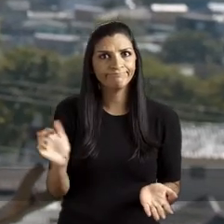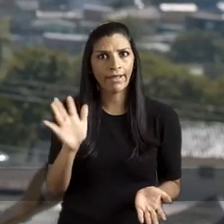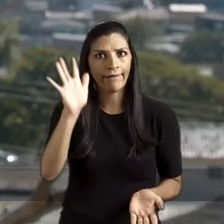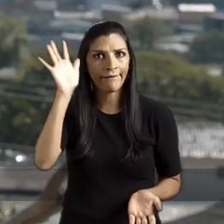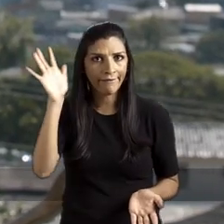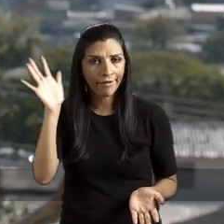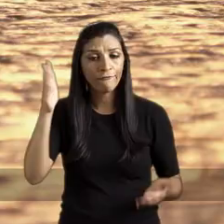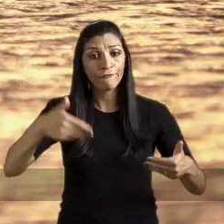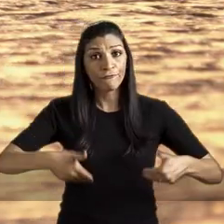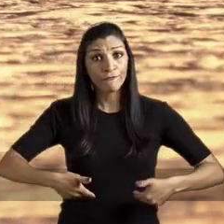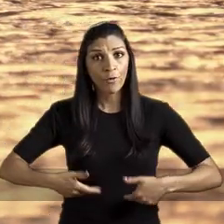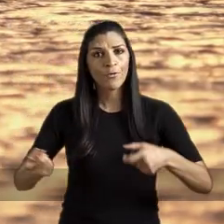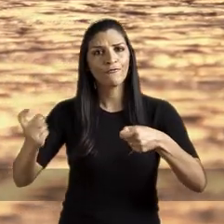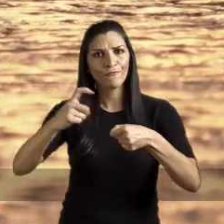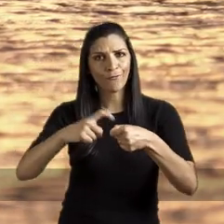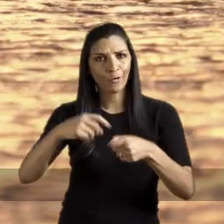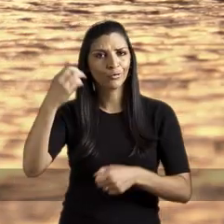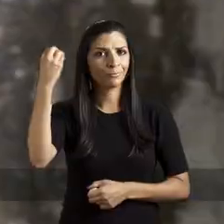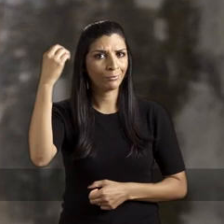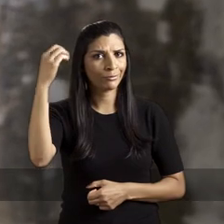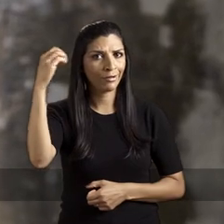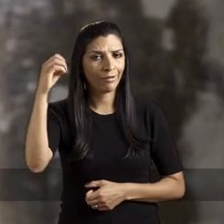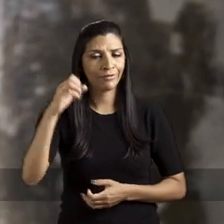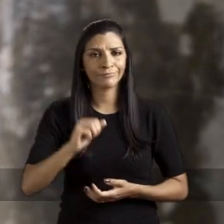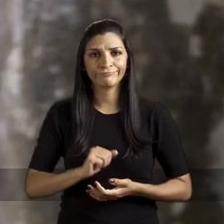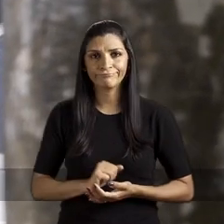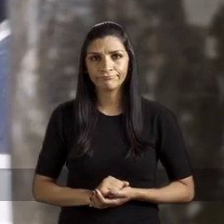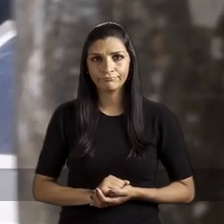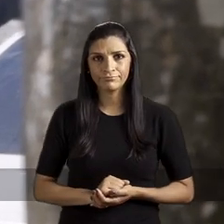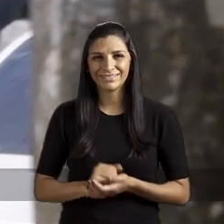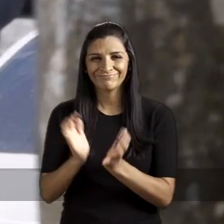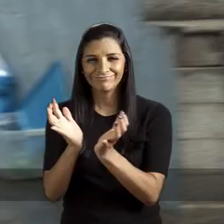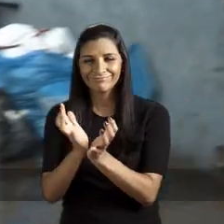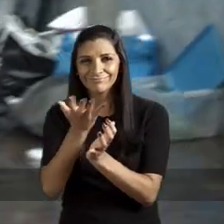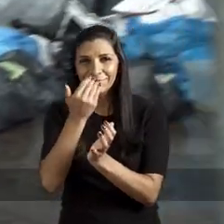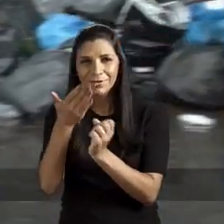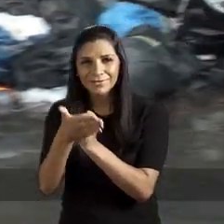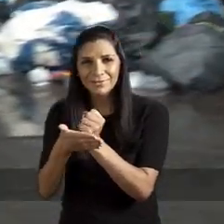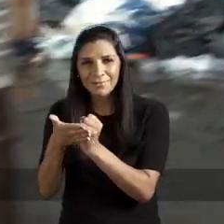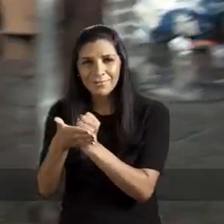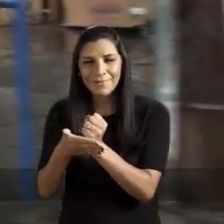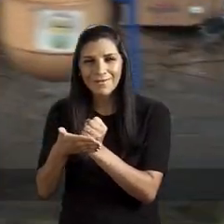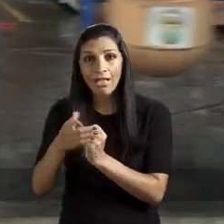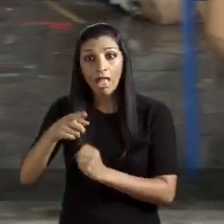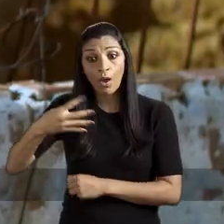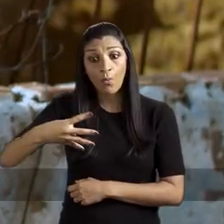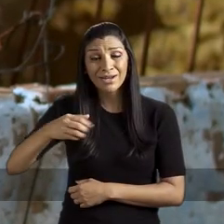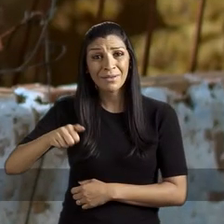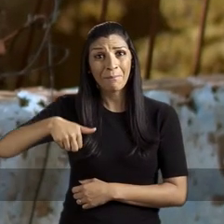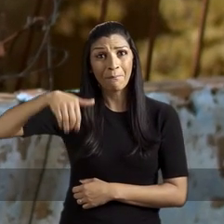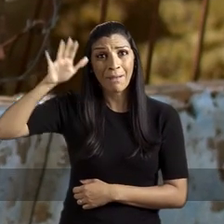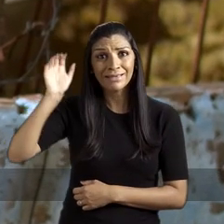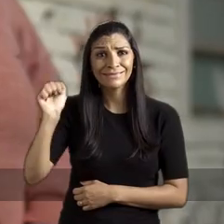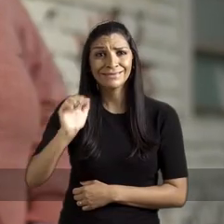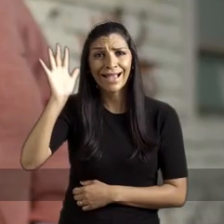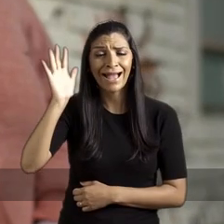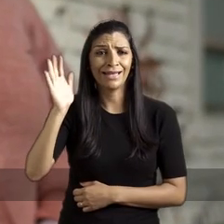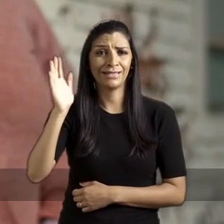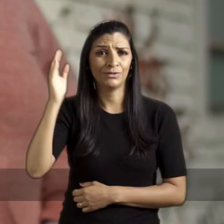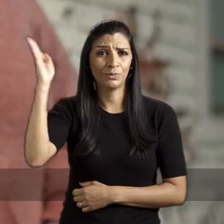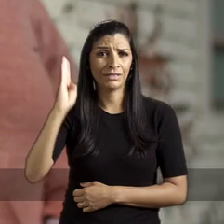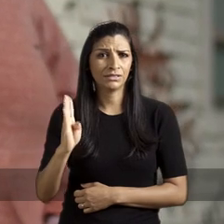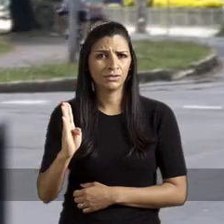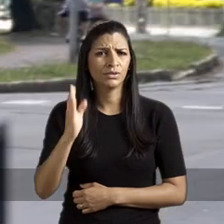alimentos disparou e que a fome voltou às ruas da nossa cidade. A cesta básica em Porto Alegre é a quarta mais cara do